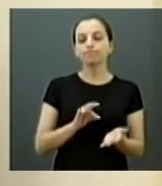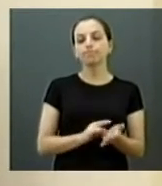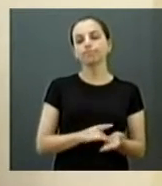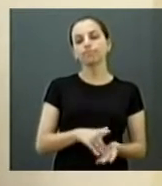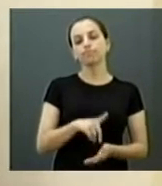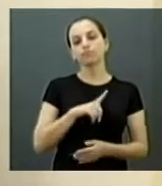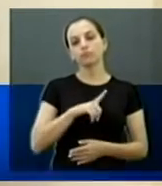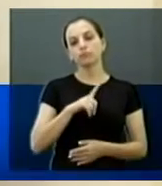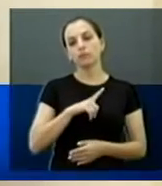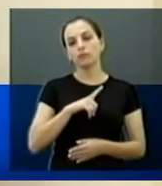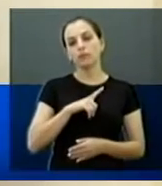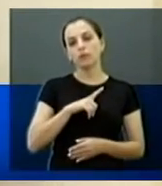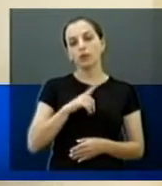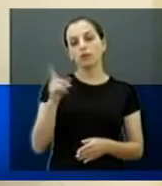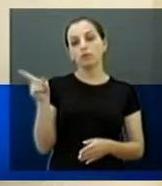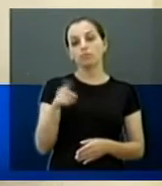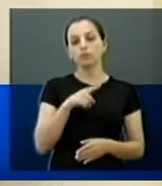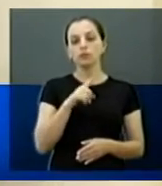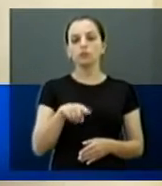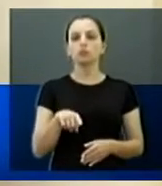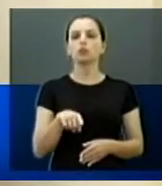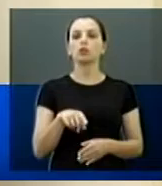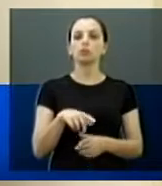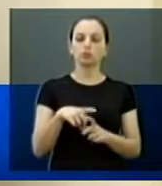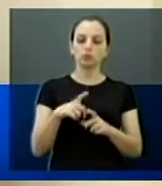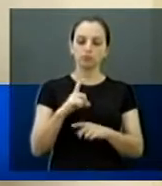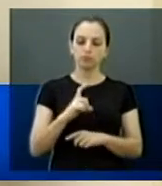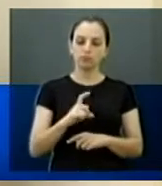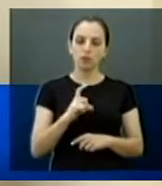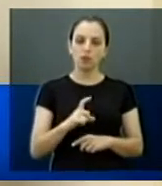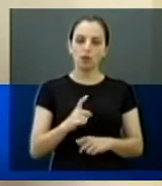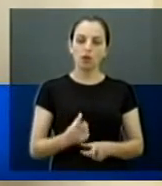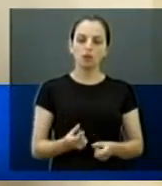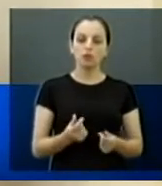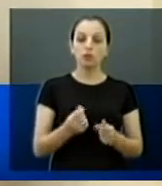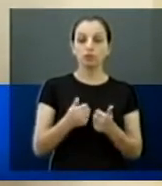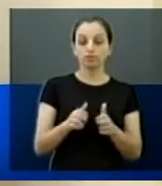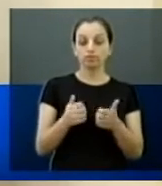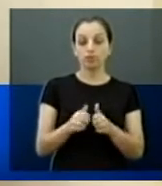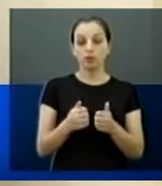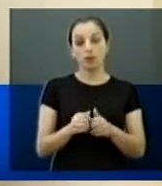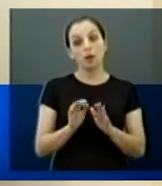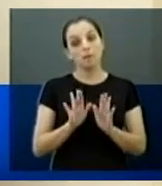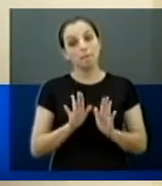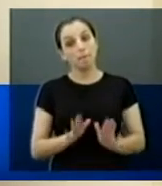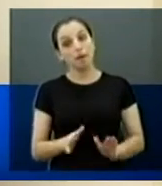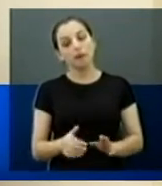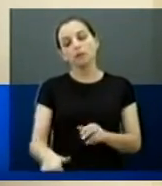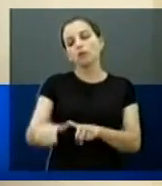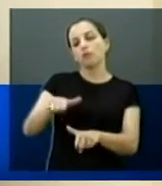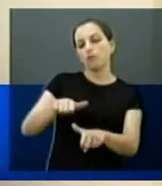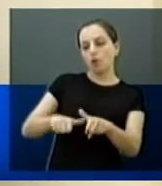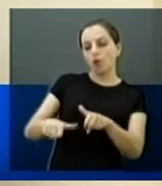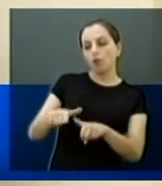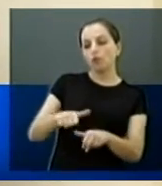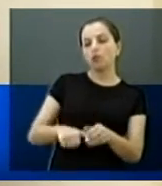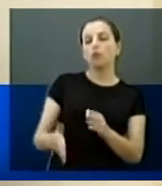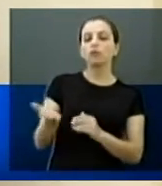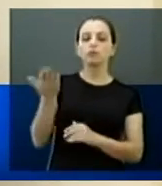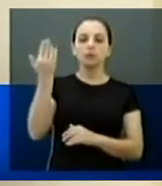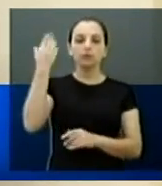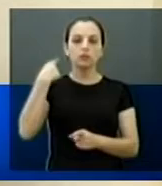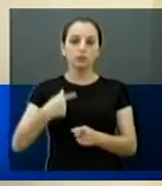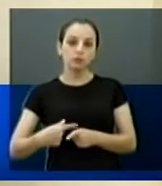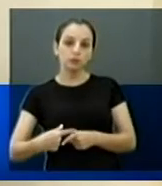teve a suspensão da emissão dos passes, mas que isso já tinha sido retomado desde a semana passada